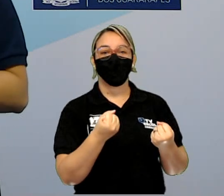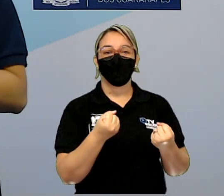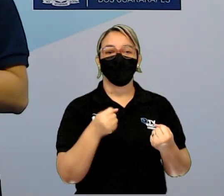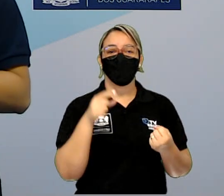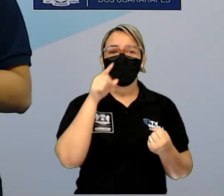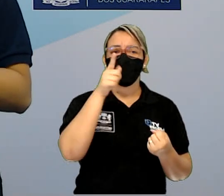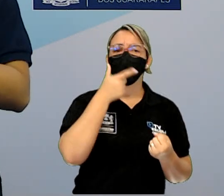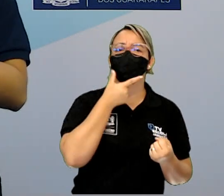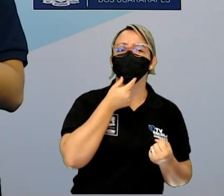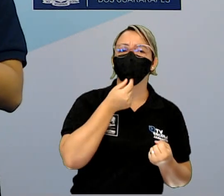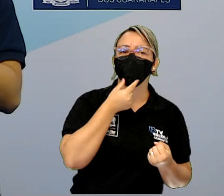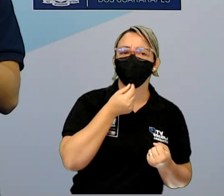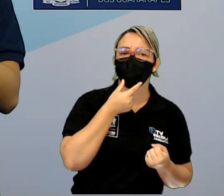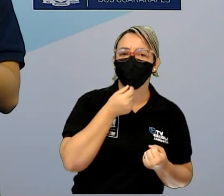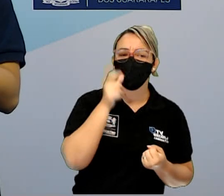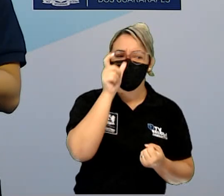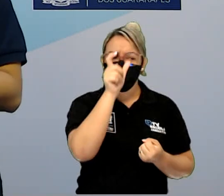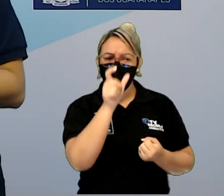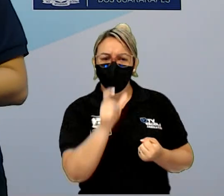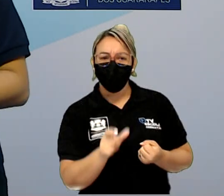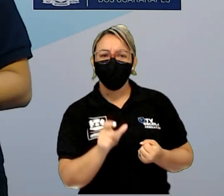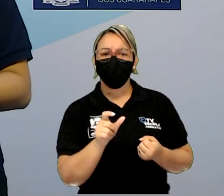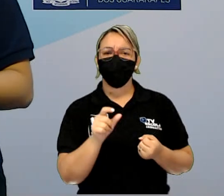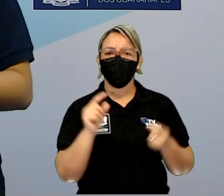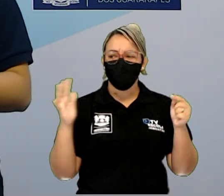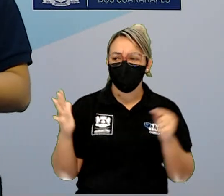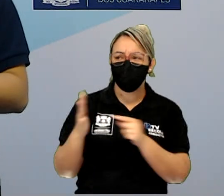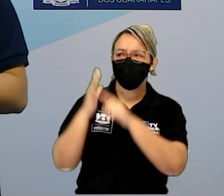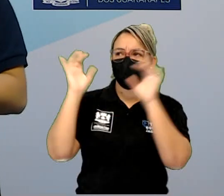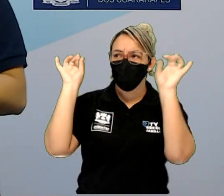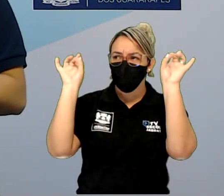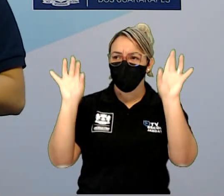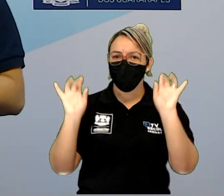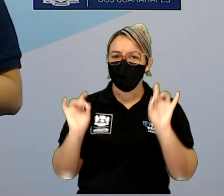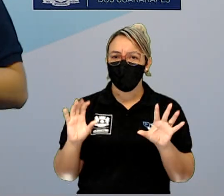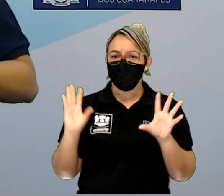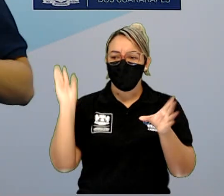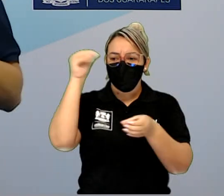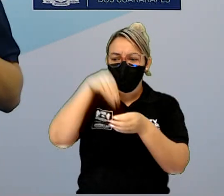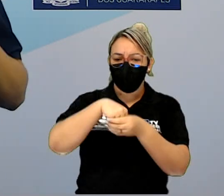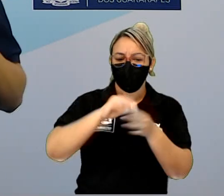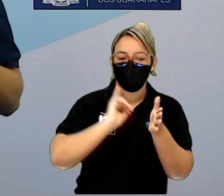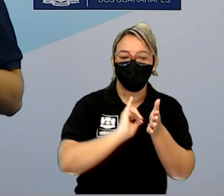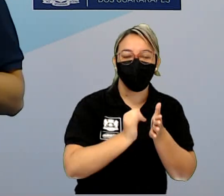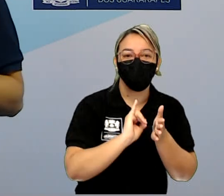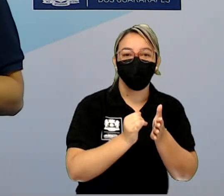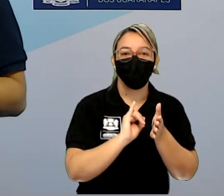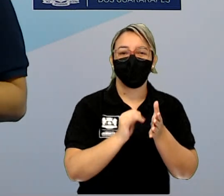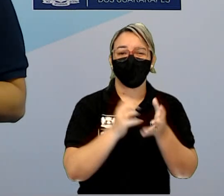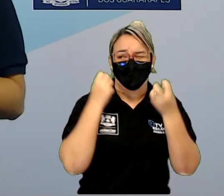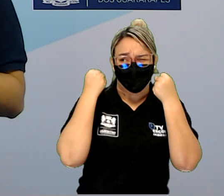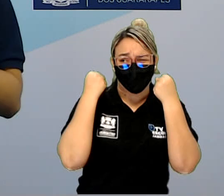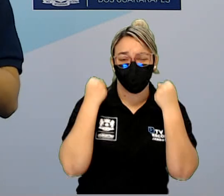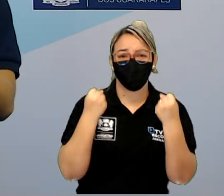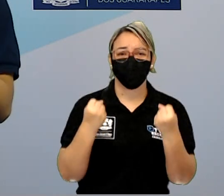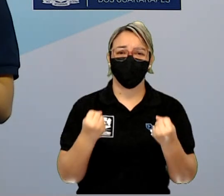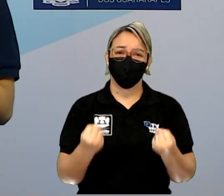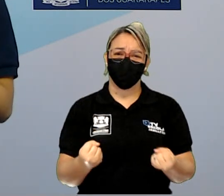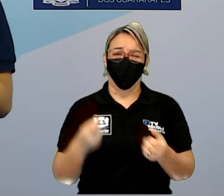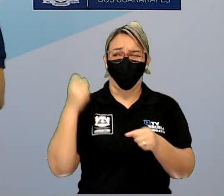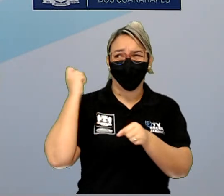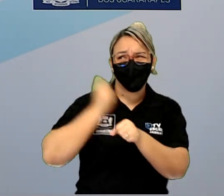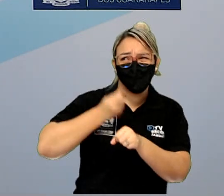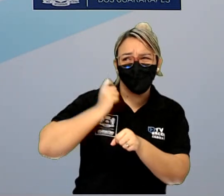ainda não tinha esse toque especial dentro de suas narrativas, suas narrativas ainda eram muito pesadas, muito